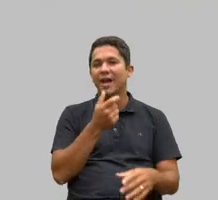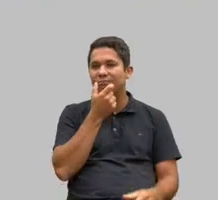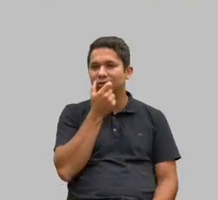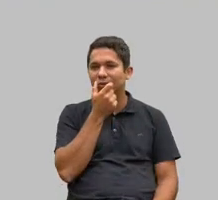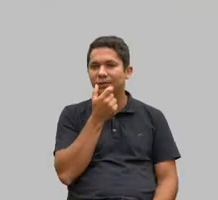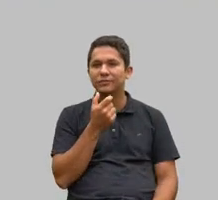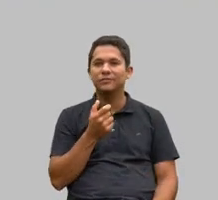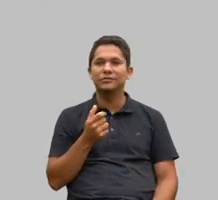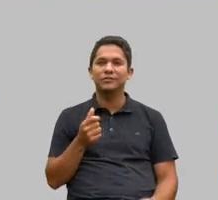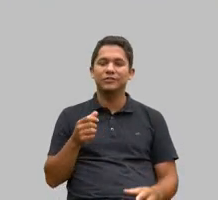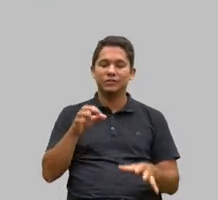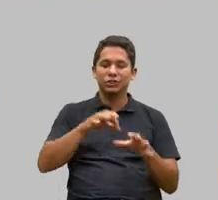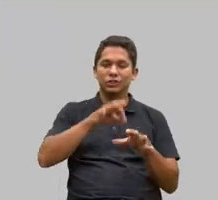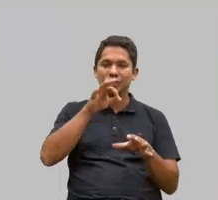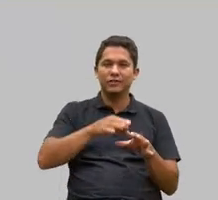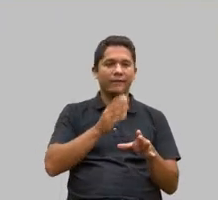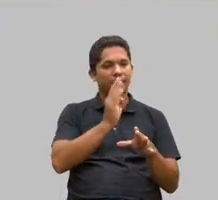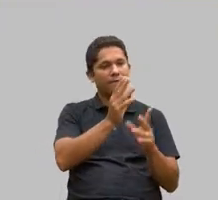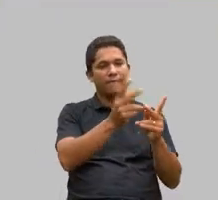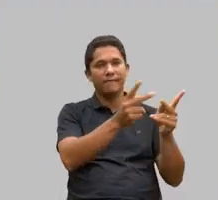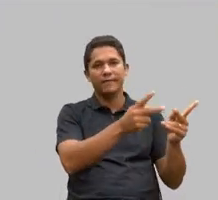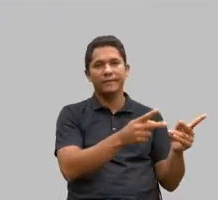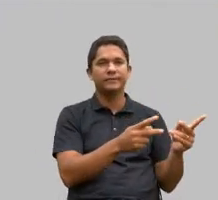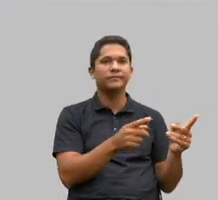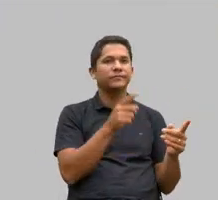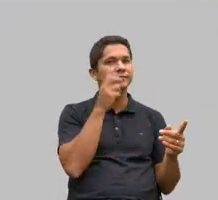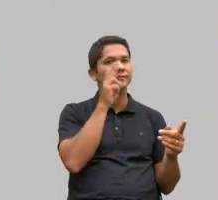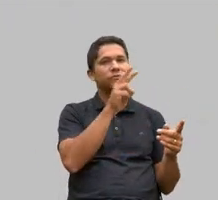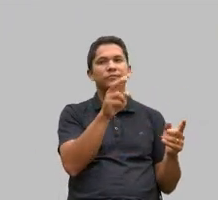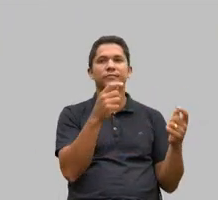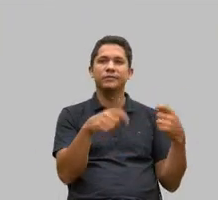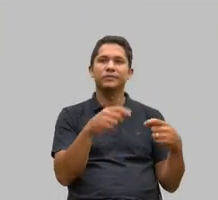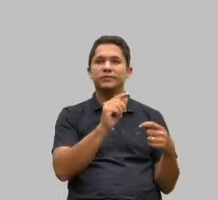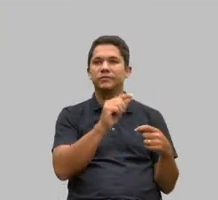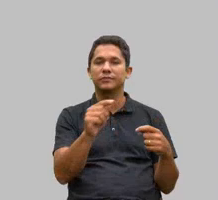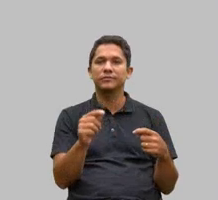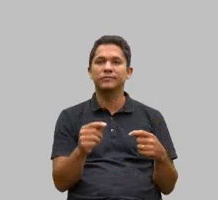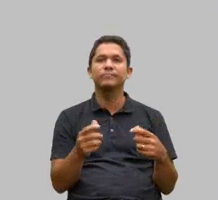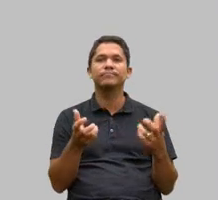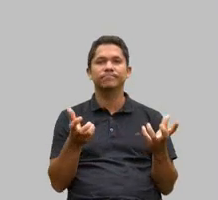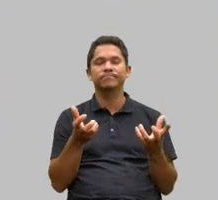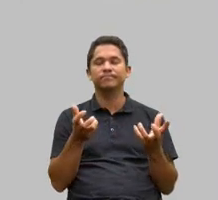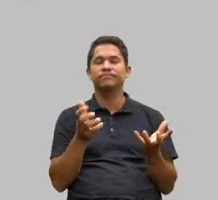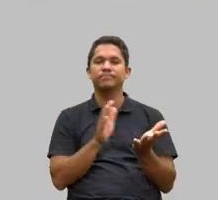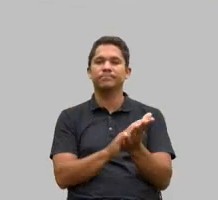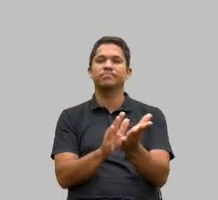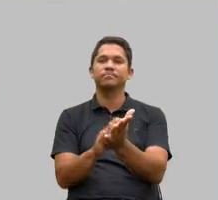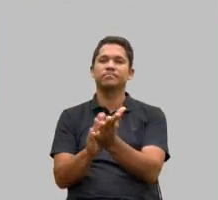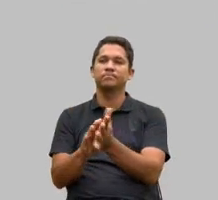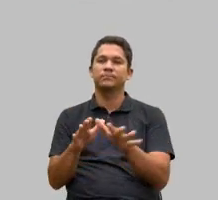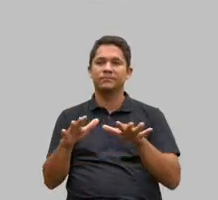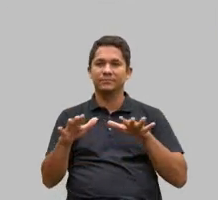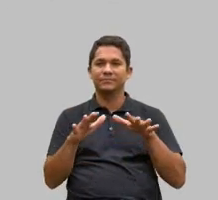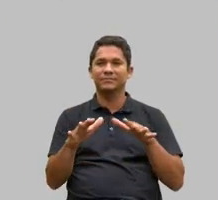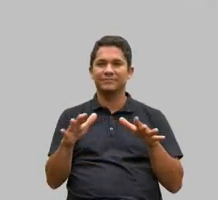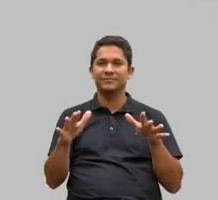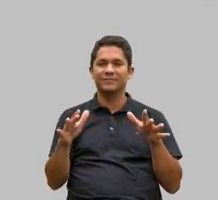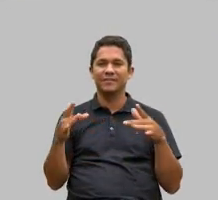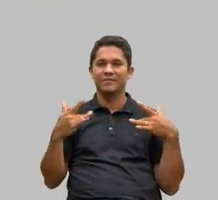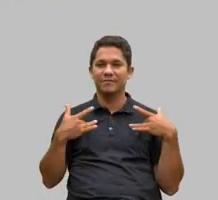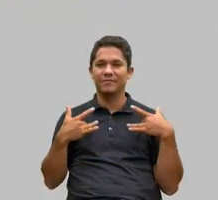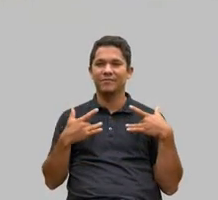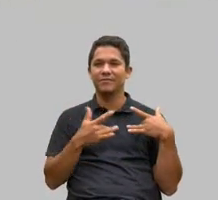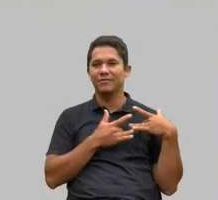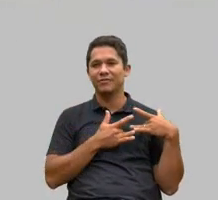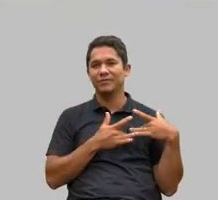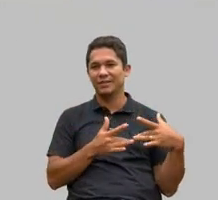visitam todos os quartos vê o que está precisando e encaminha então eu quero também parabenizar o movimento voluntário as amigas da Santa Casa de Campo Belo